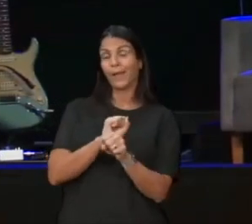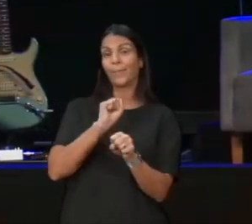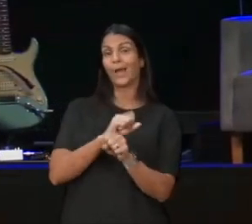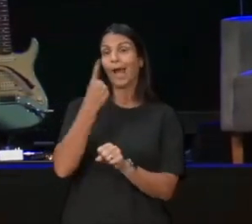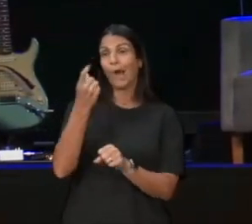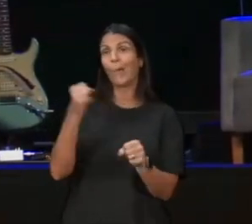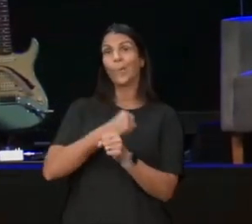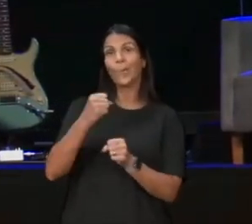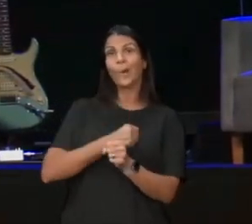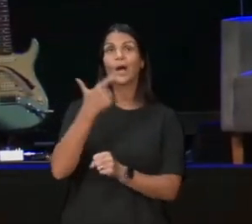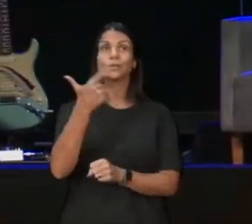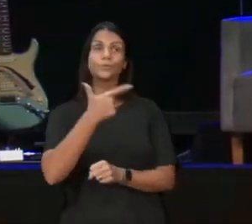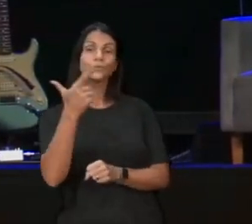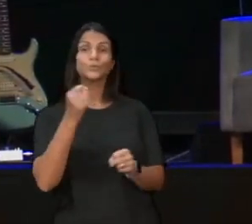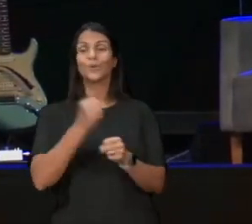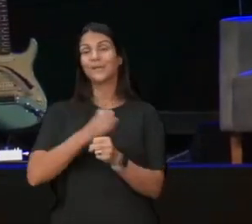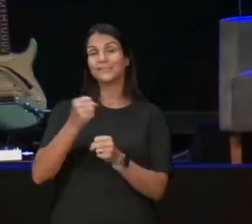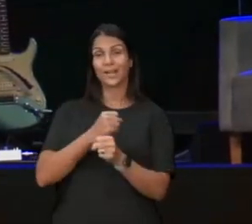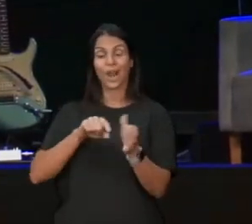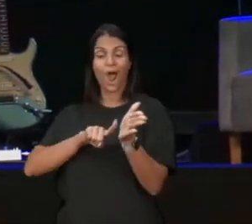e aí o vírus come os seus sonhos,